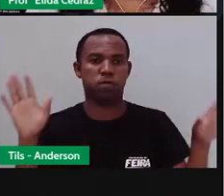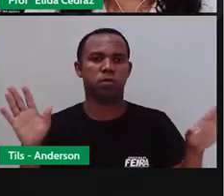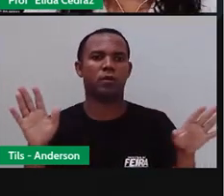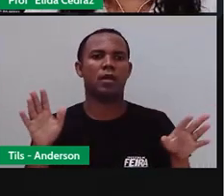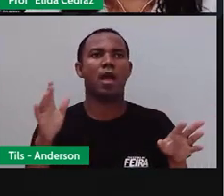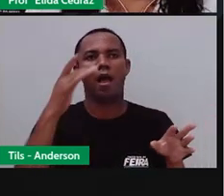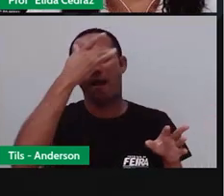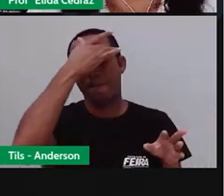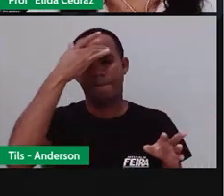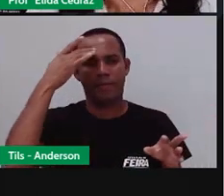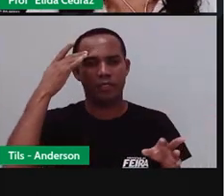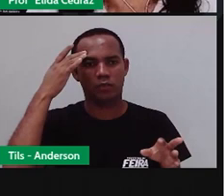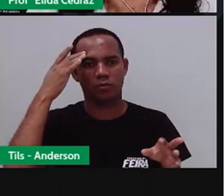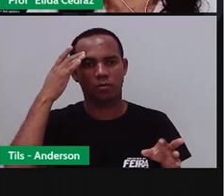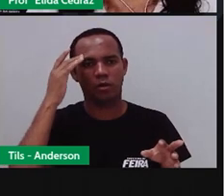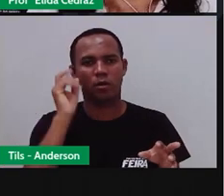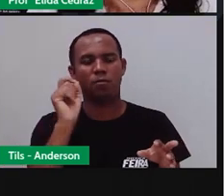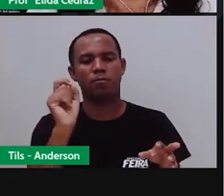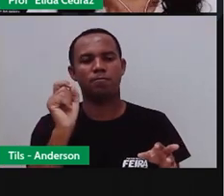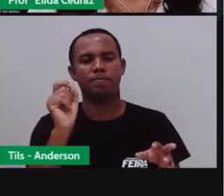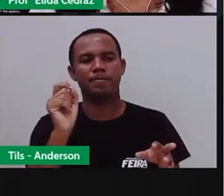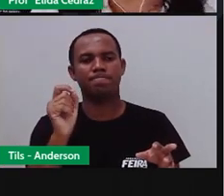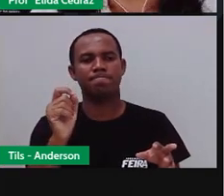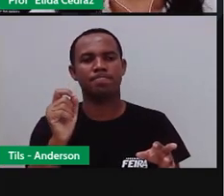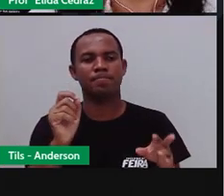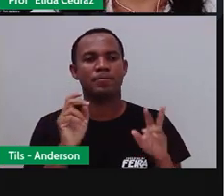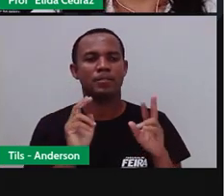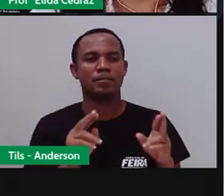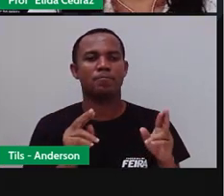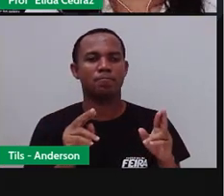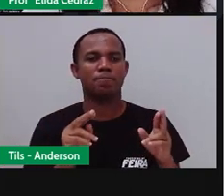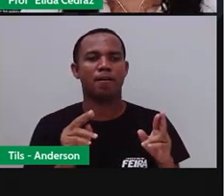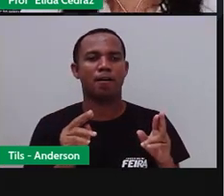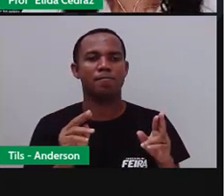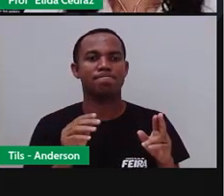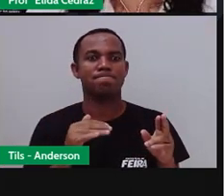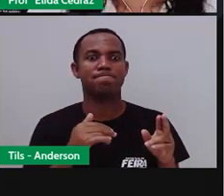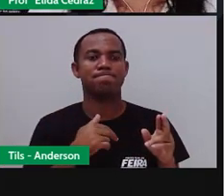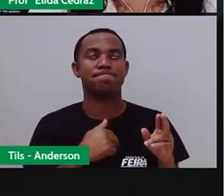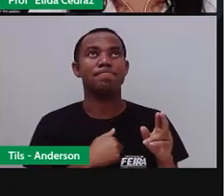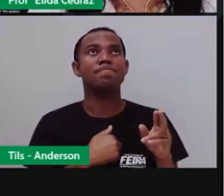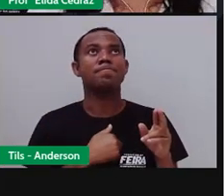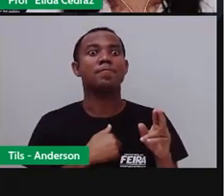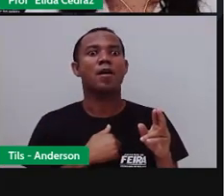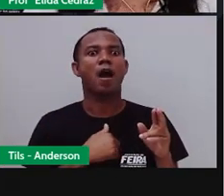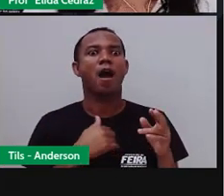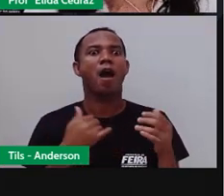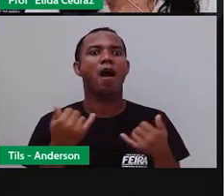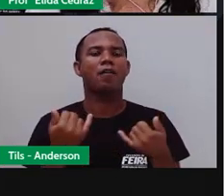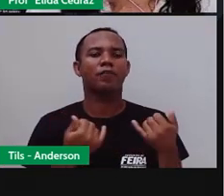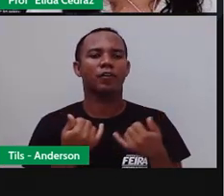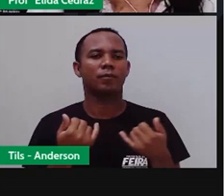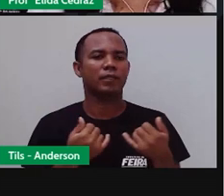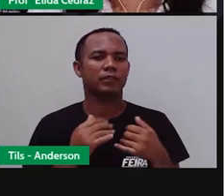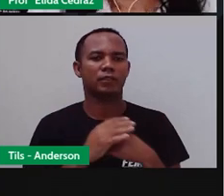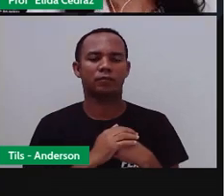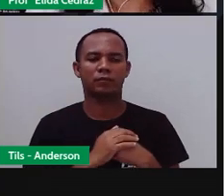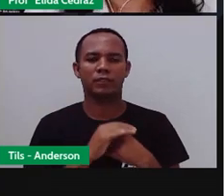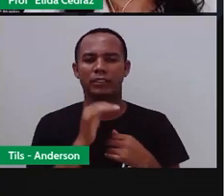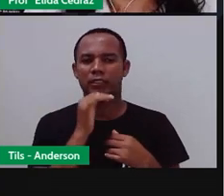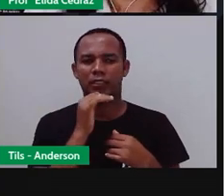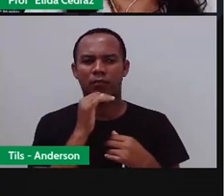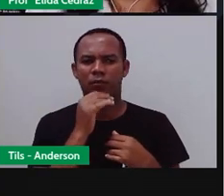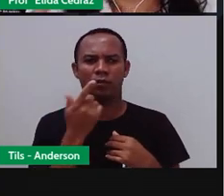pessoa focar na informação. A linguagem, ela é formal. Não vai ter gíria,